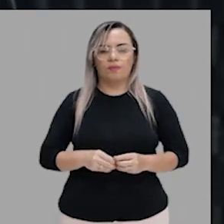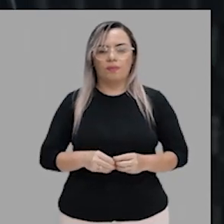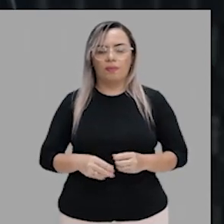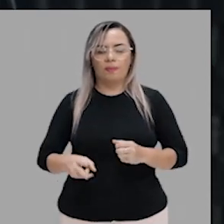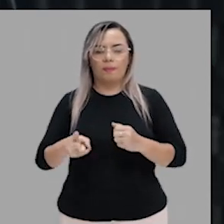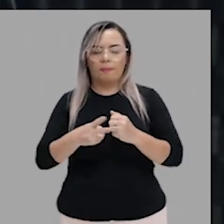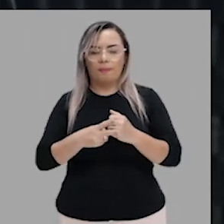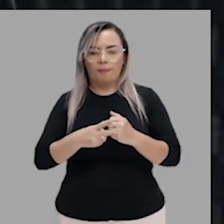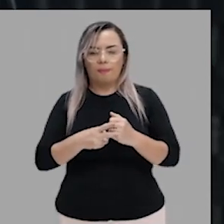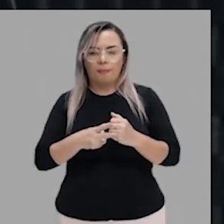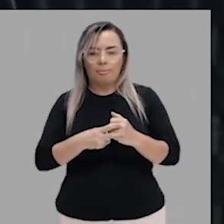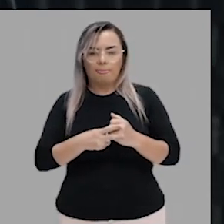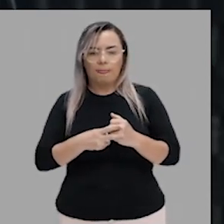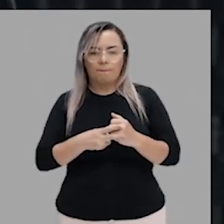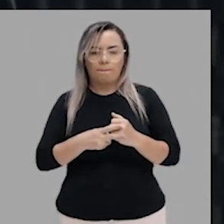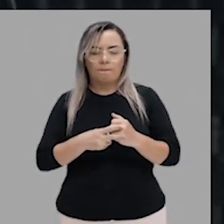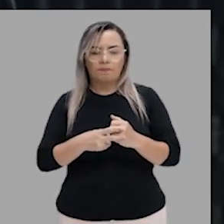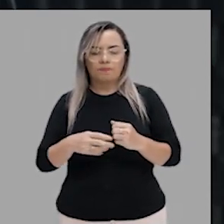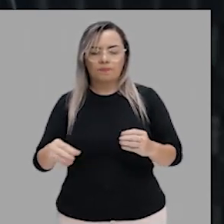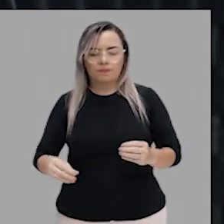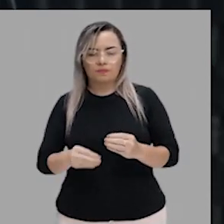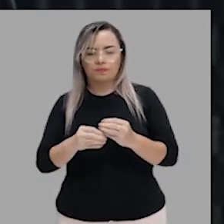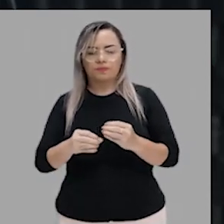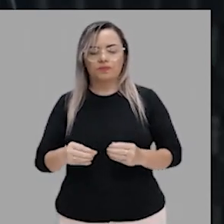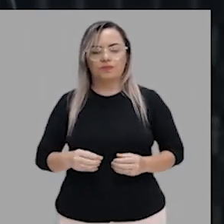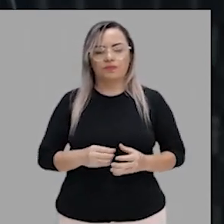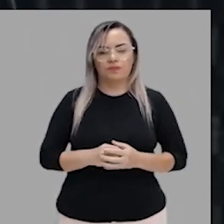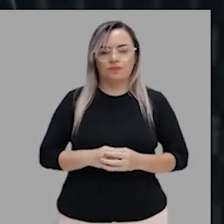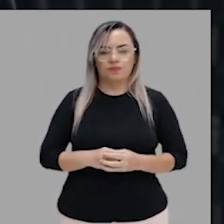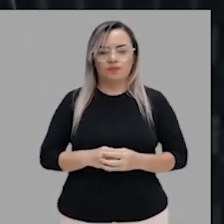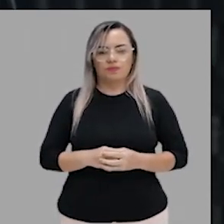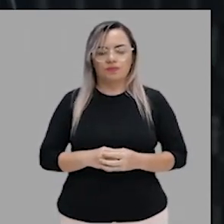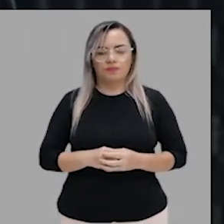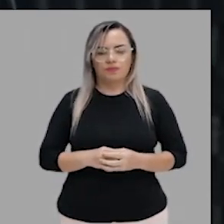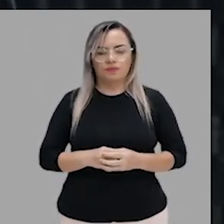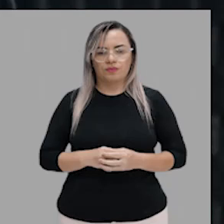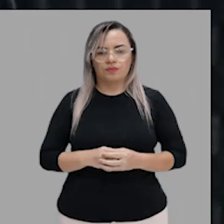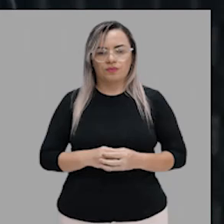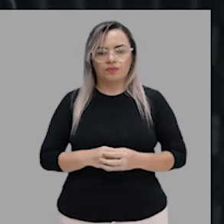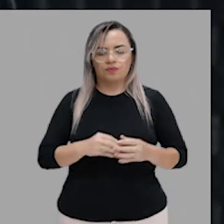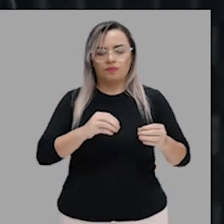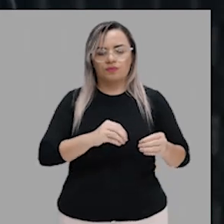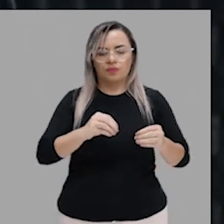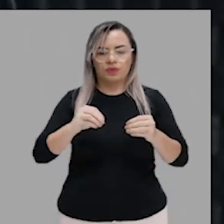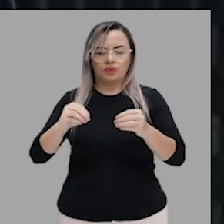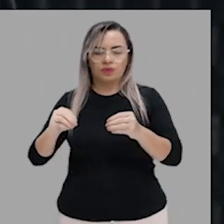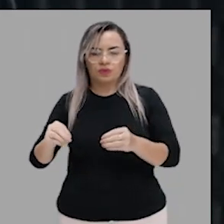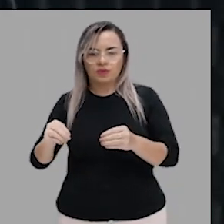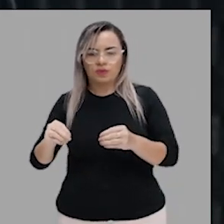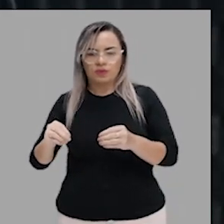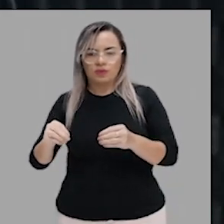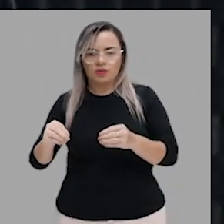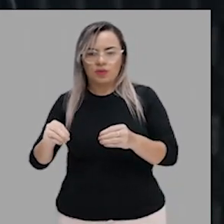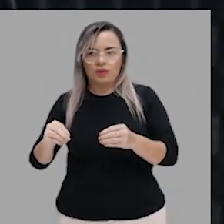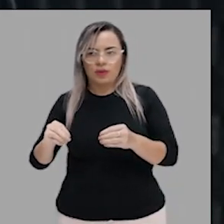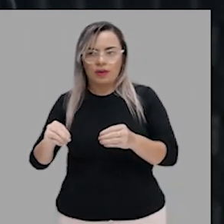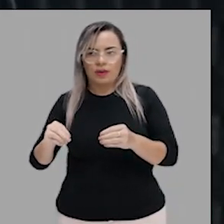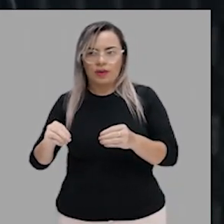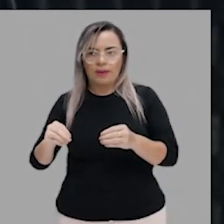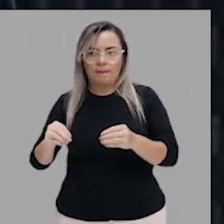verbo sinônimo importar. Então, implicar pode ter sentido de importar, implicar pode ter o sentido de